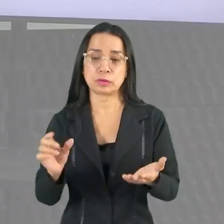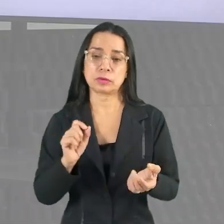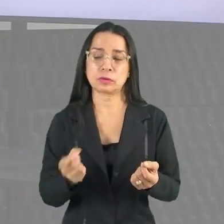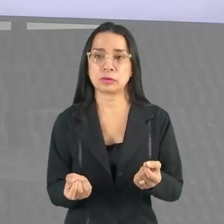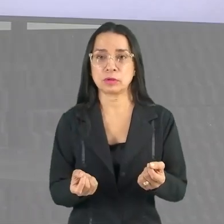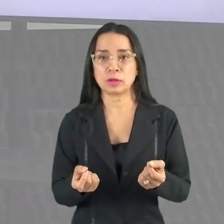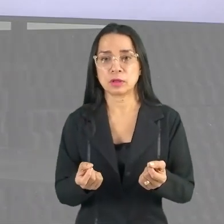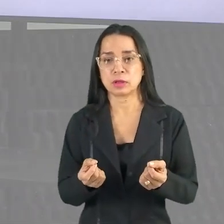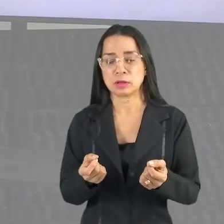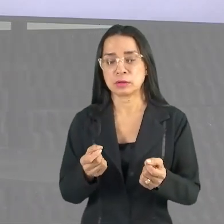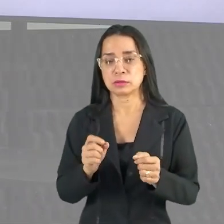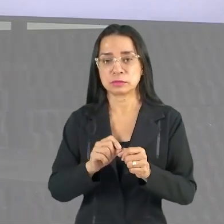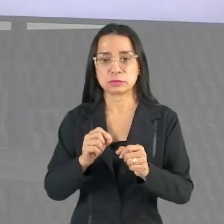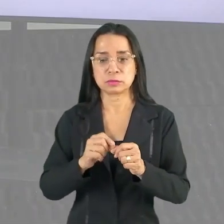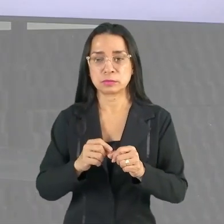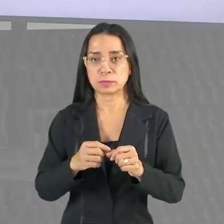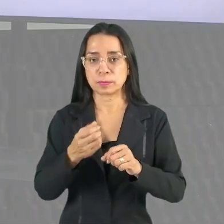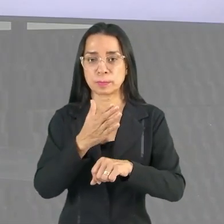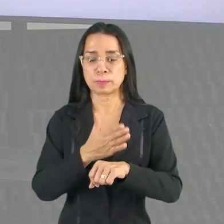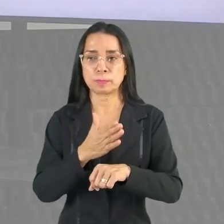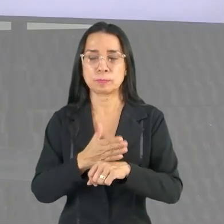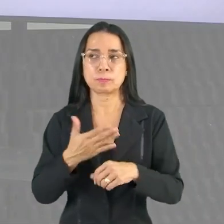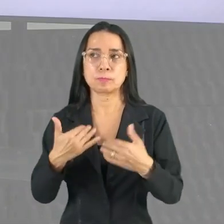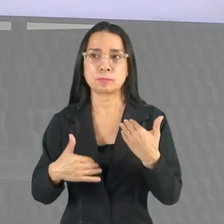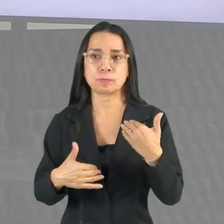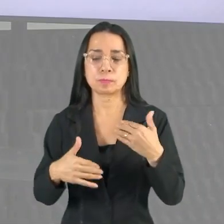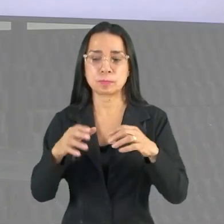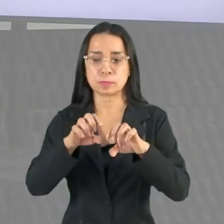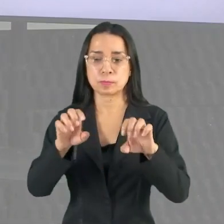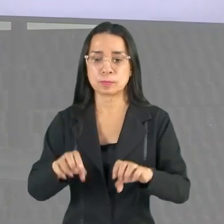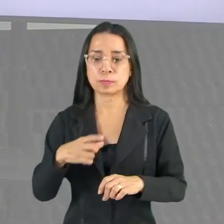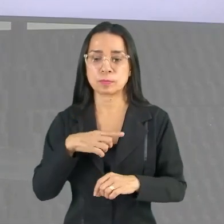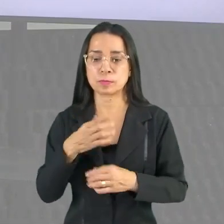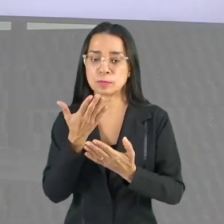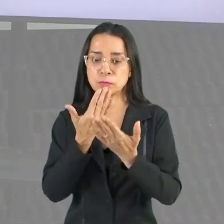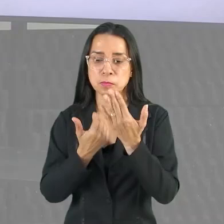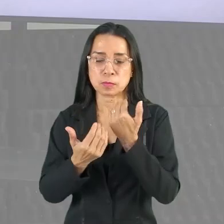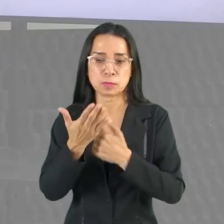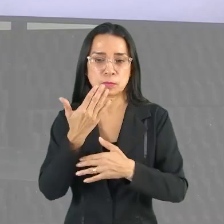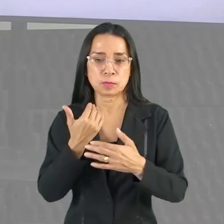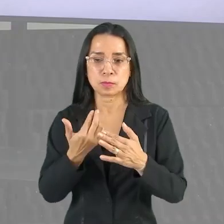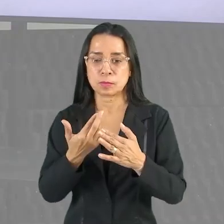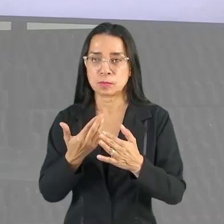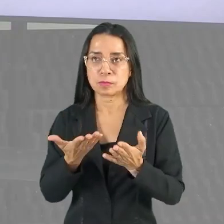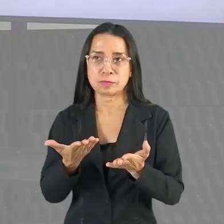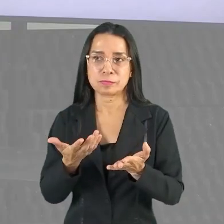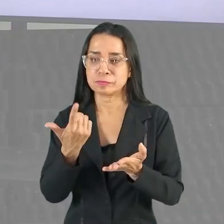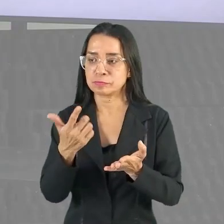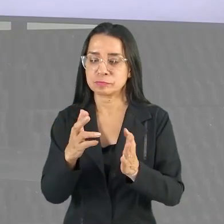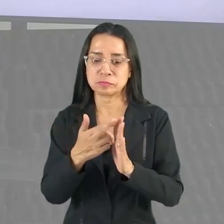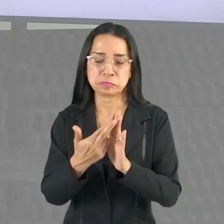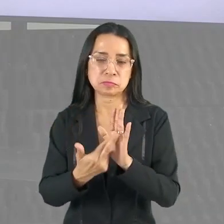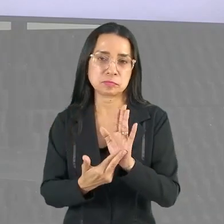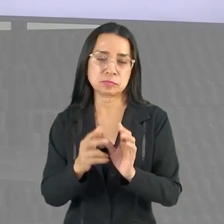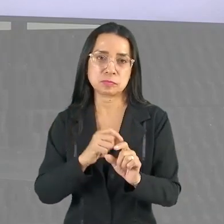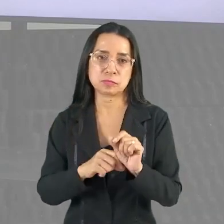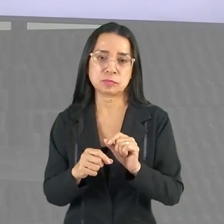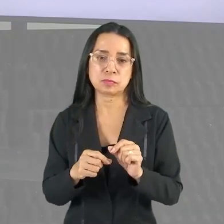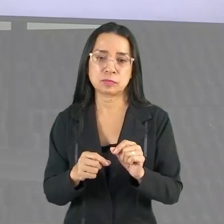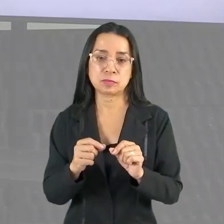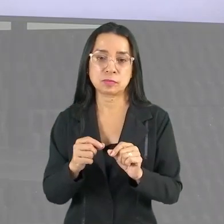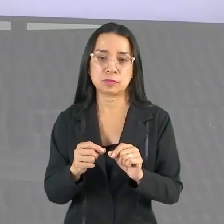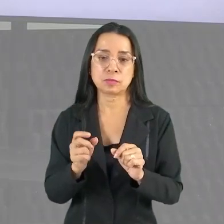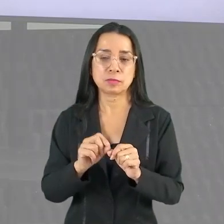atividade física não estruturada. Então ele tem uma alimentação desregulada. Então o texto faz uma